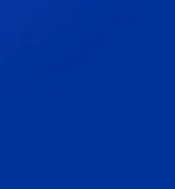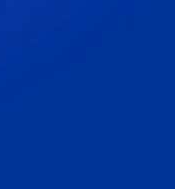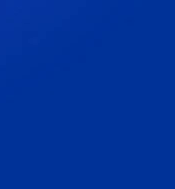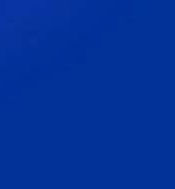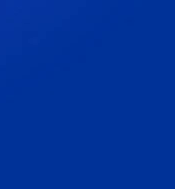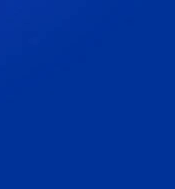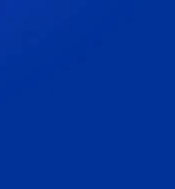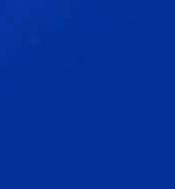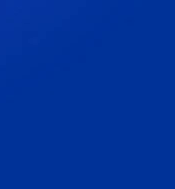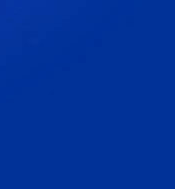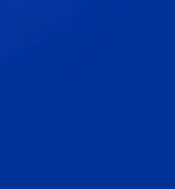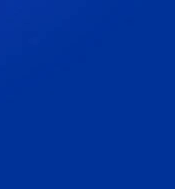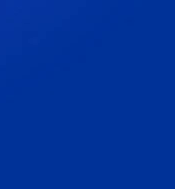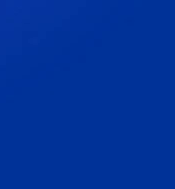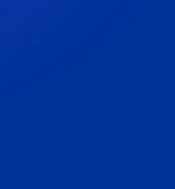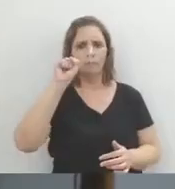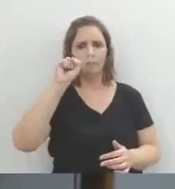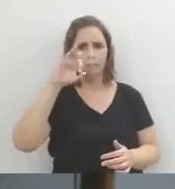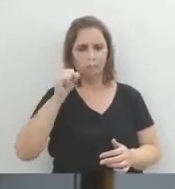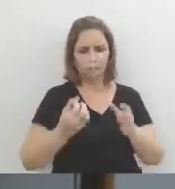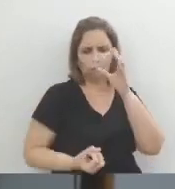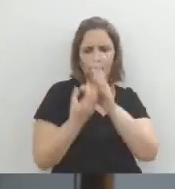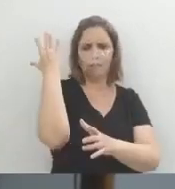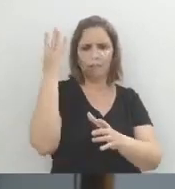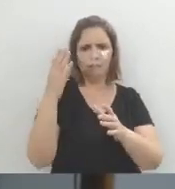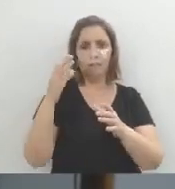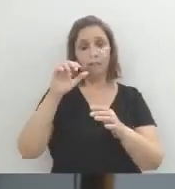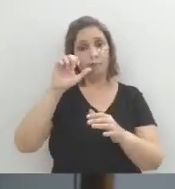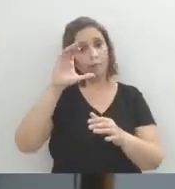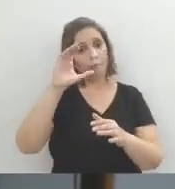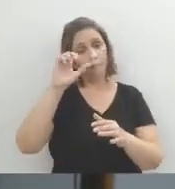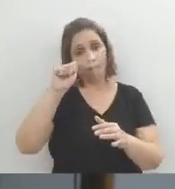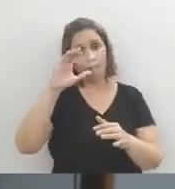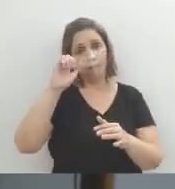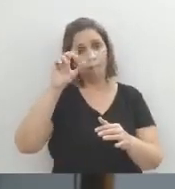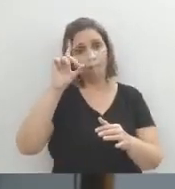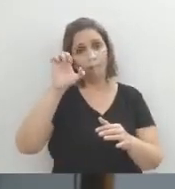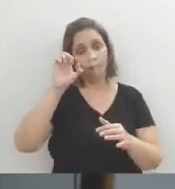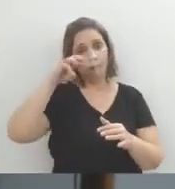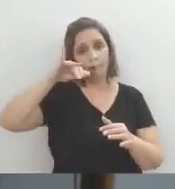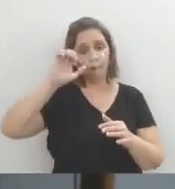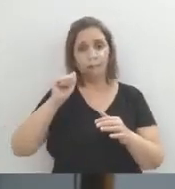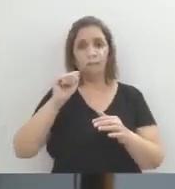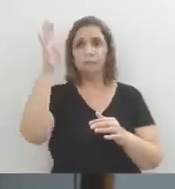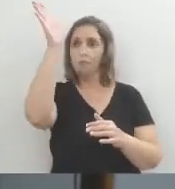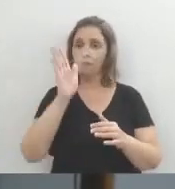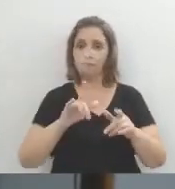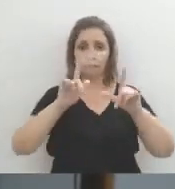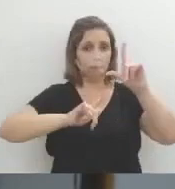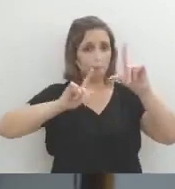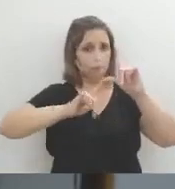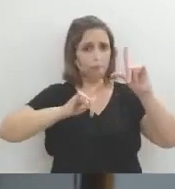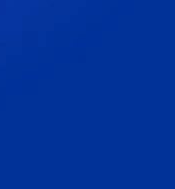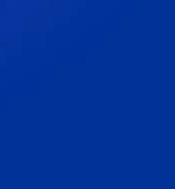que foi o criador da Academia Brasileira de Letras, um escritor que não se prende apenas